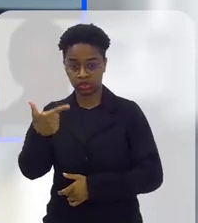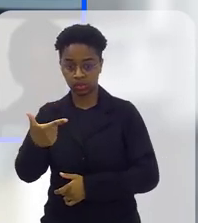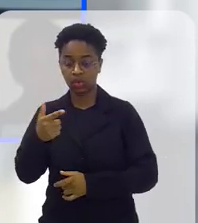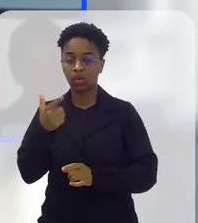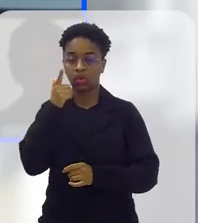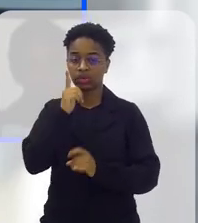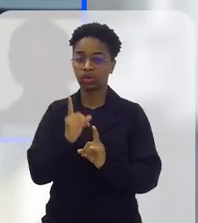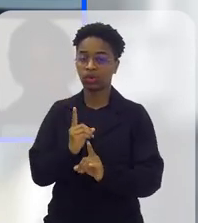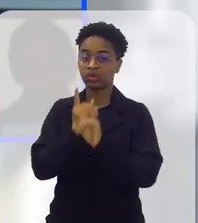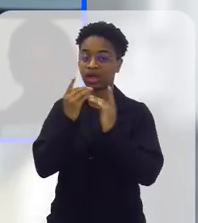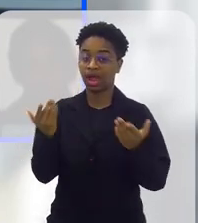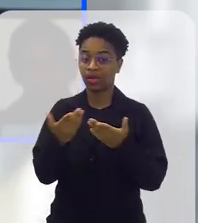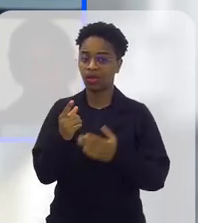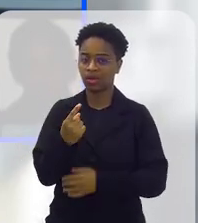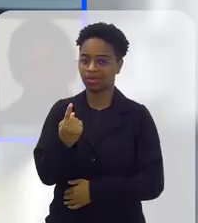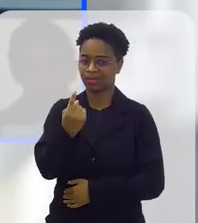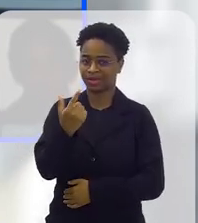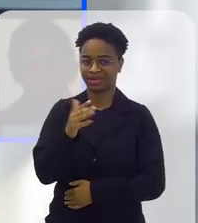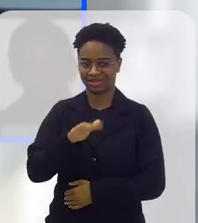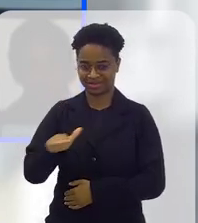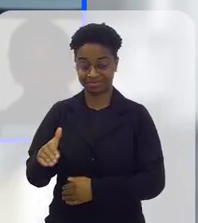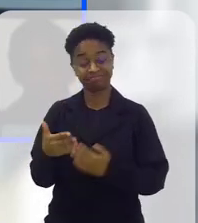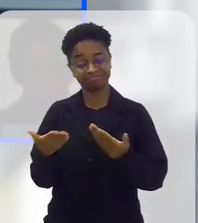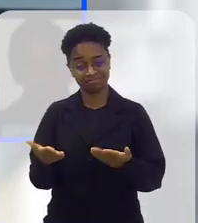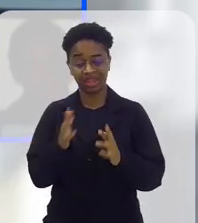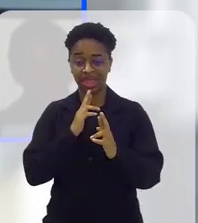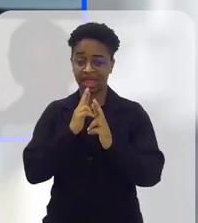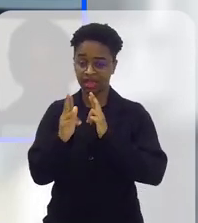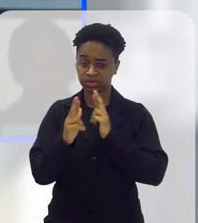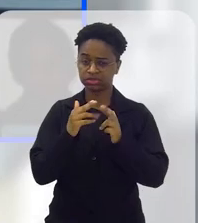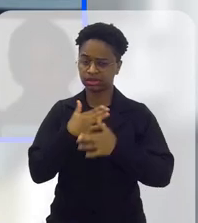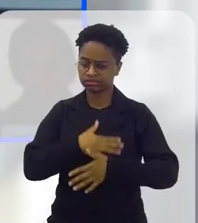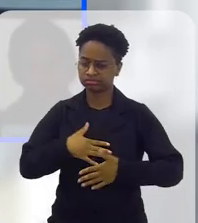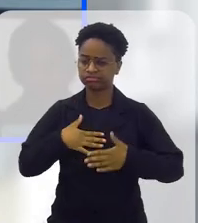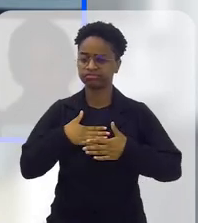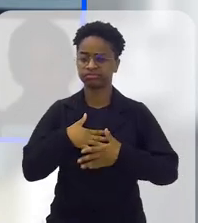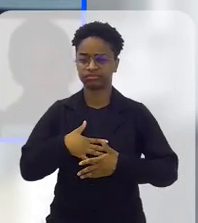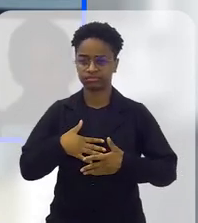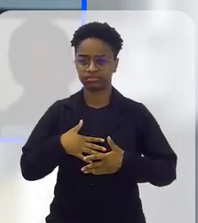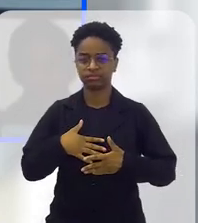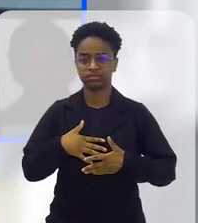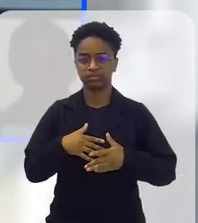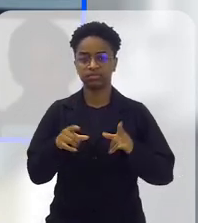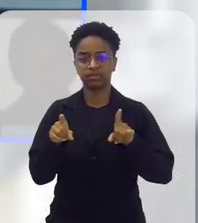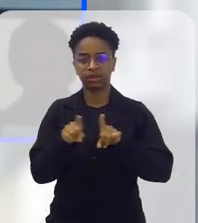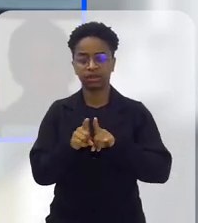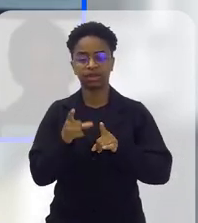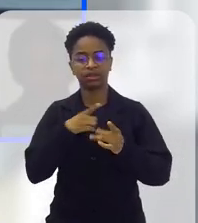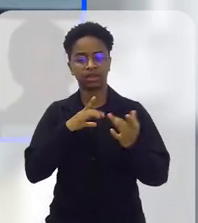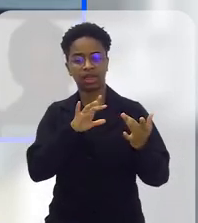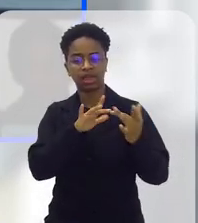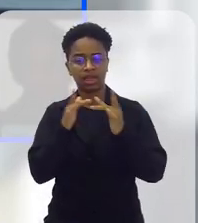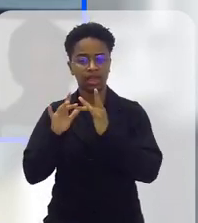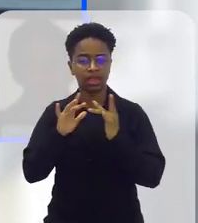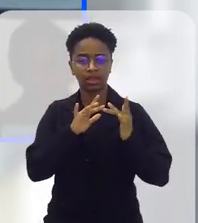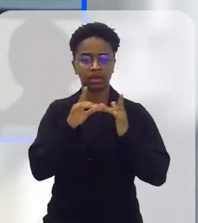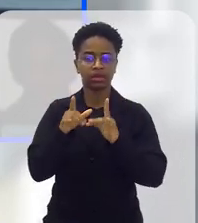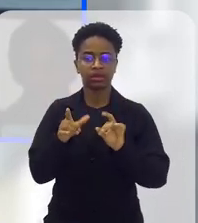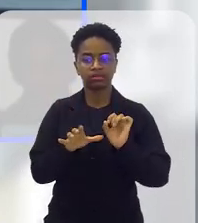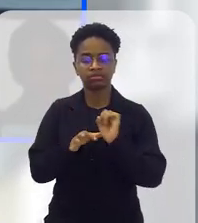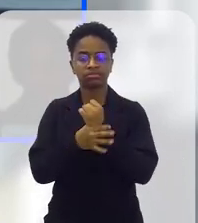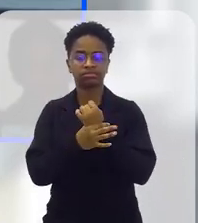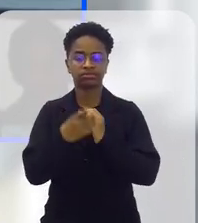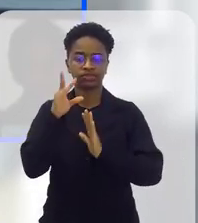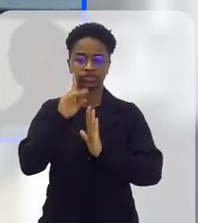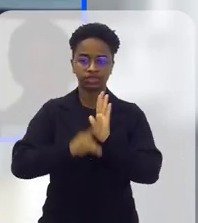acabamos de localizar uma criança agora. Isso é um resultado muito satisfatório, com toda uma rede, sistema